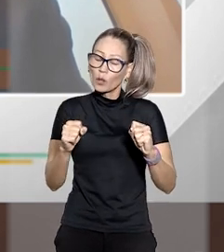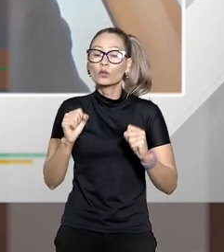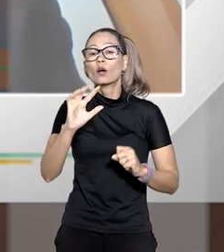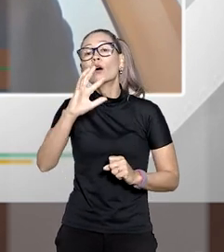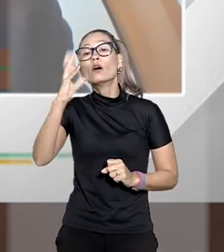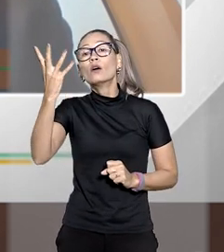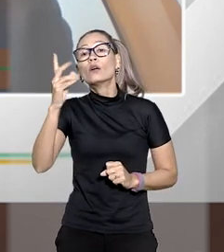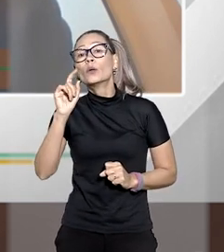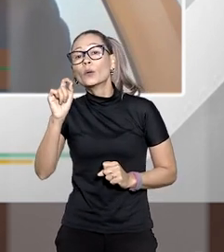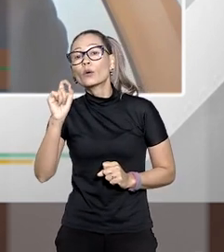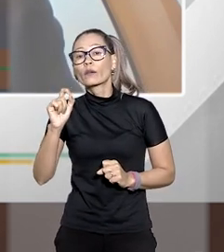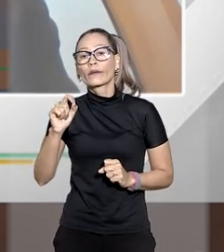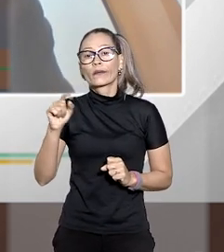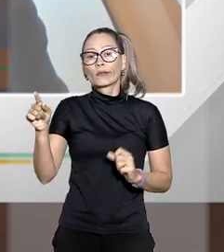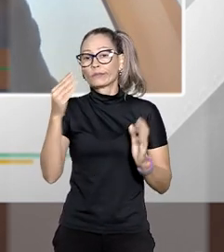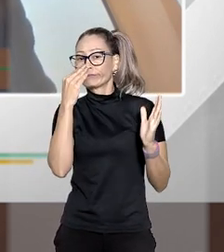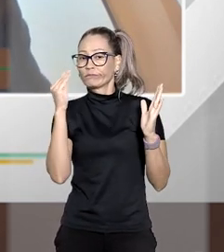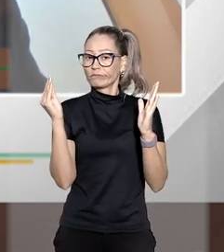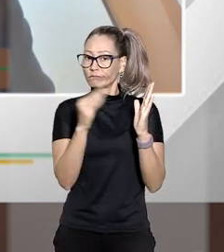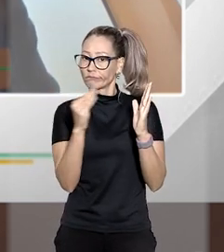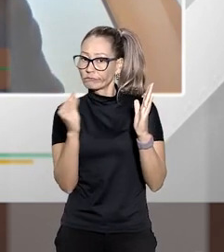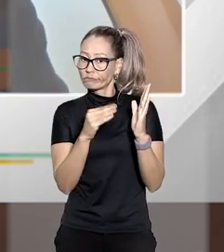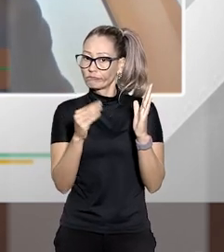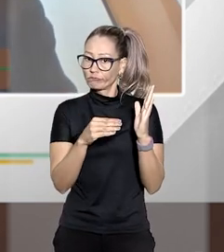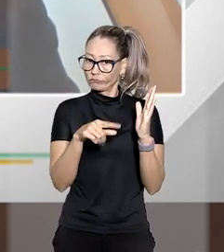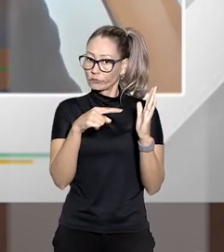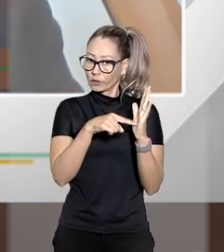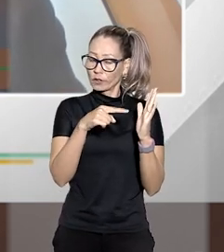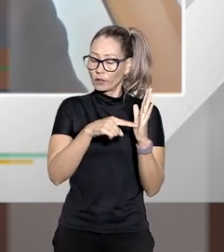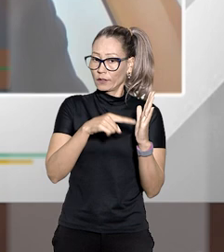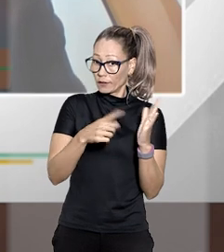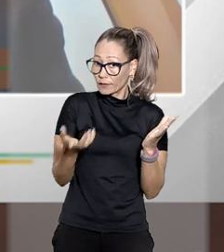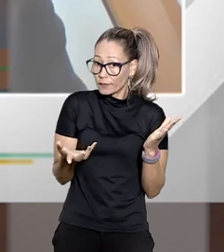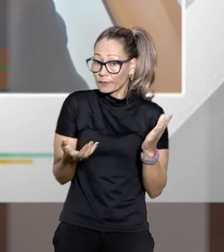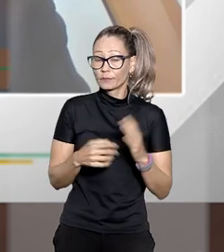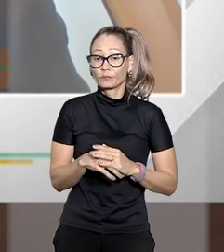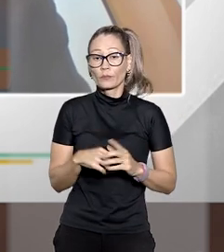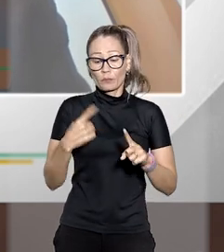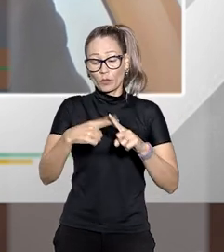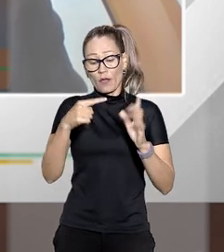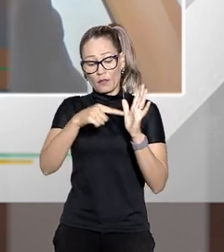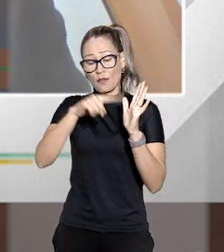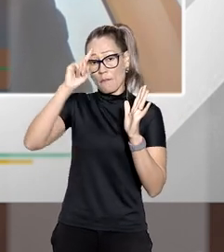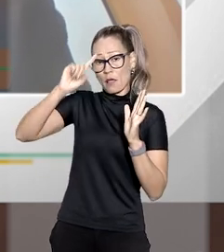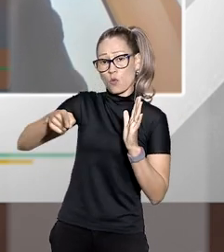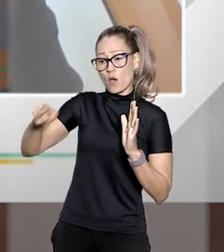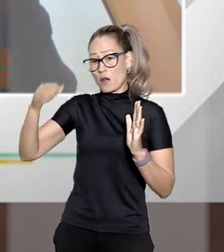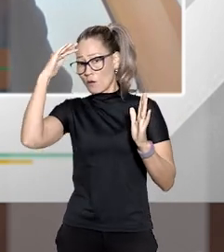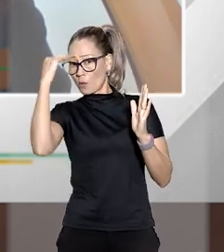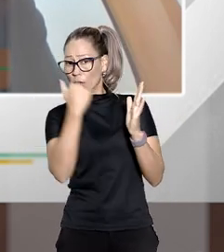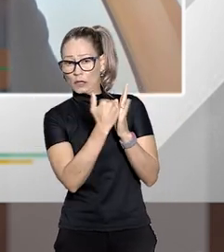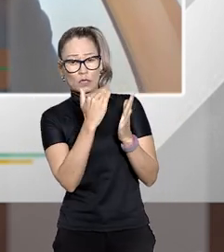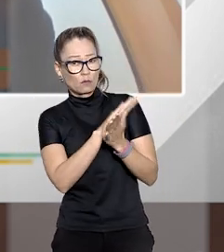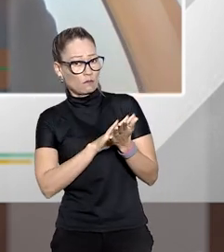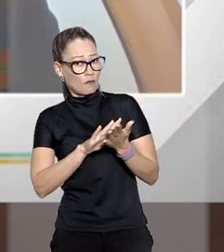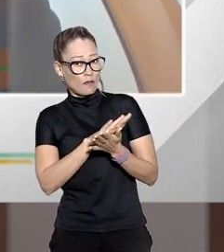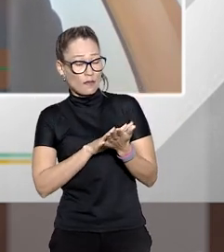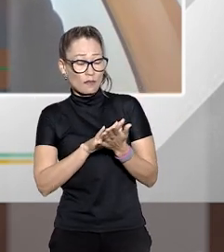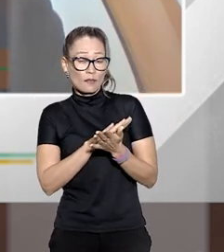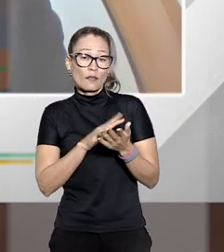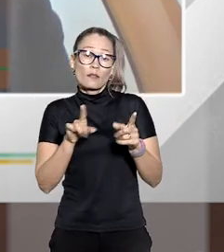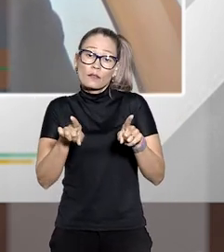a eventualmente a desobediência responder por desobediência pela natureza mandamental da ordem mas também